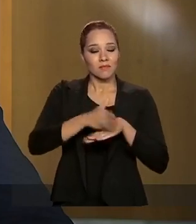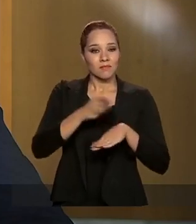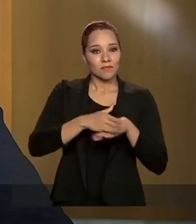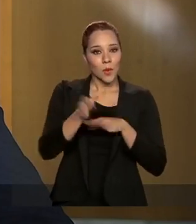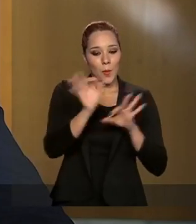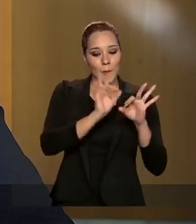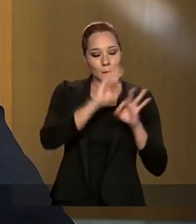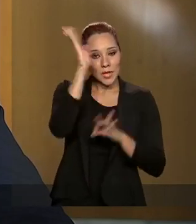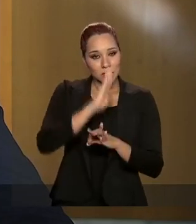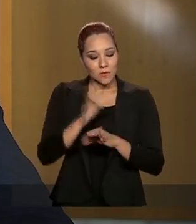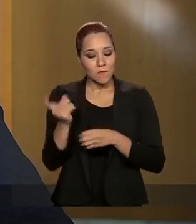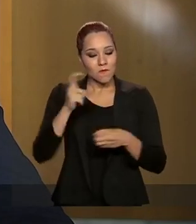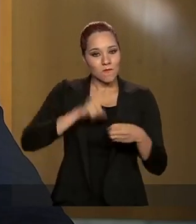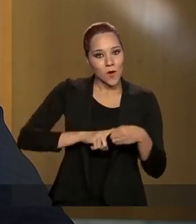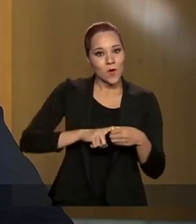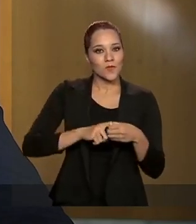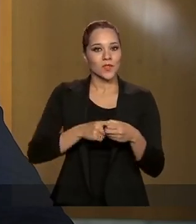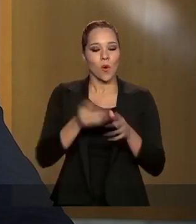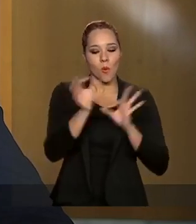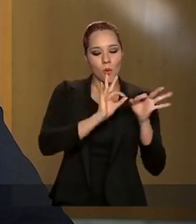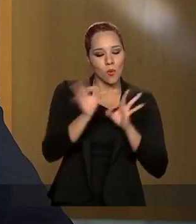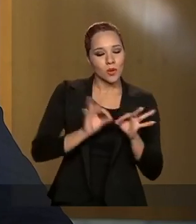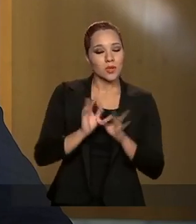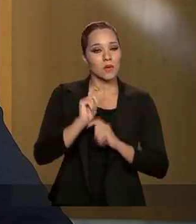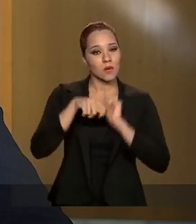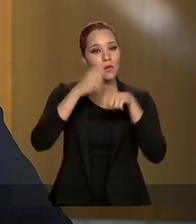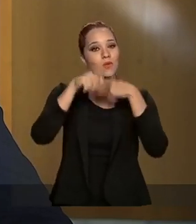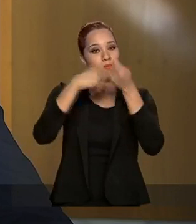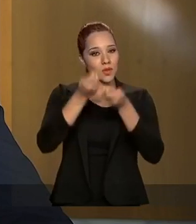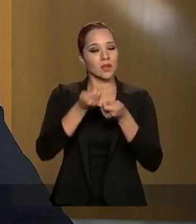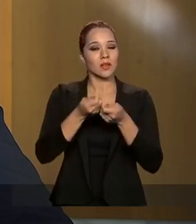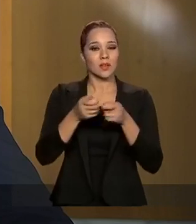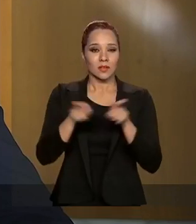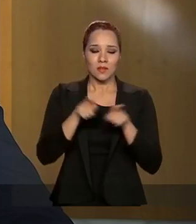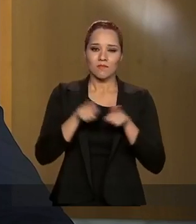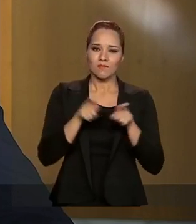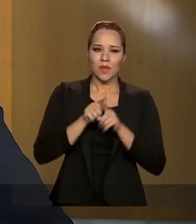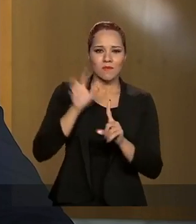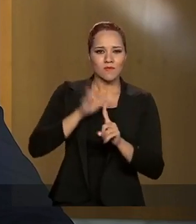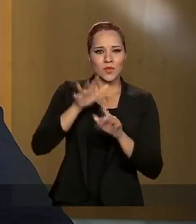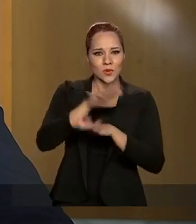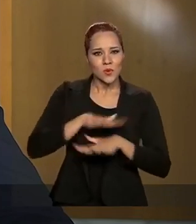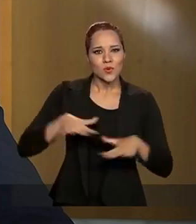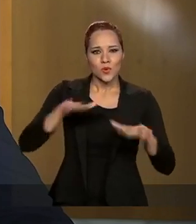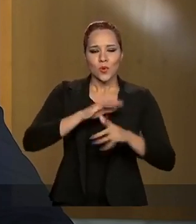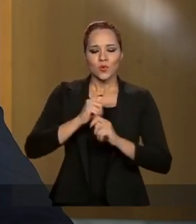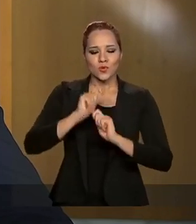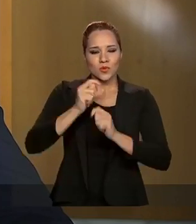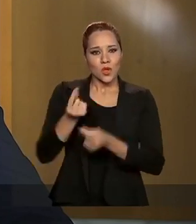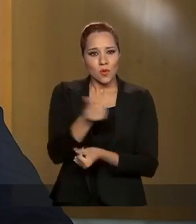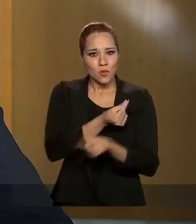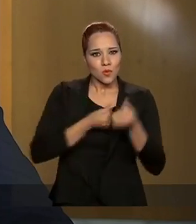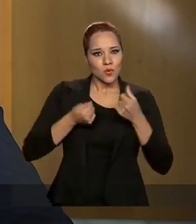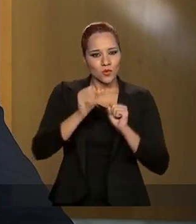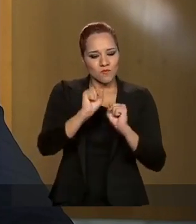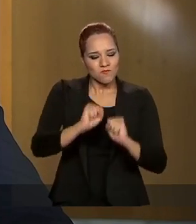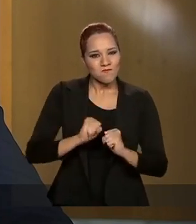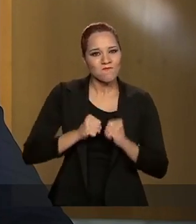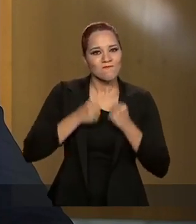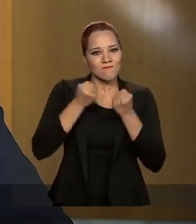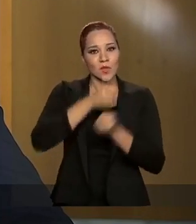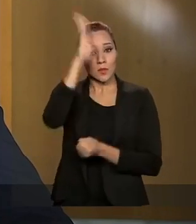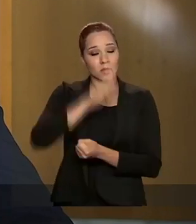a sua retomada, reorganizar nossa economia e mobilizar todos os nossos recursos e energia para tornar o Brasil